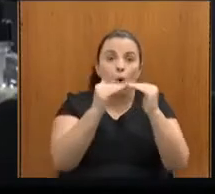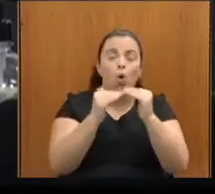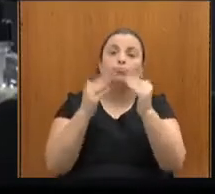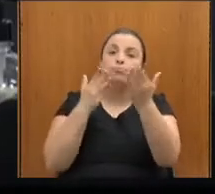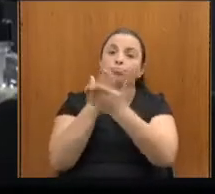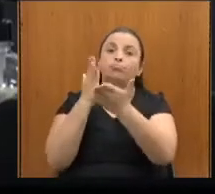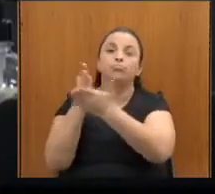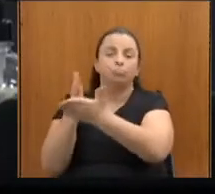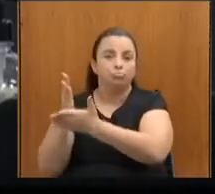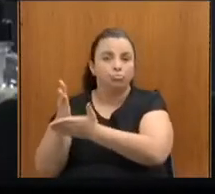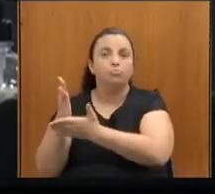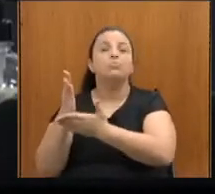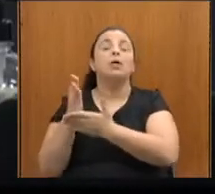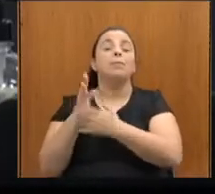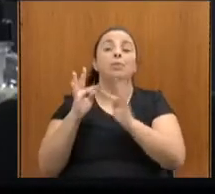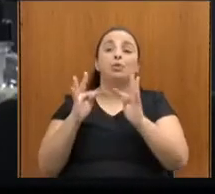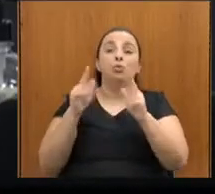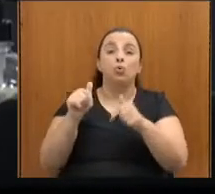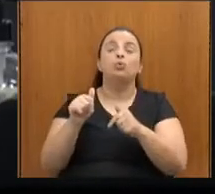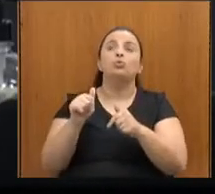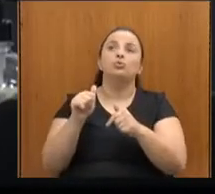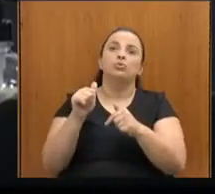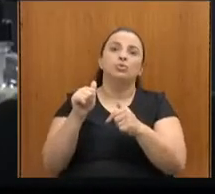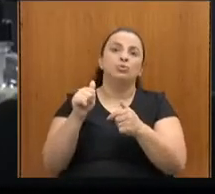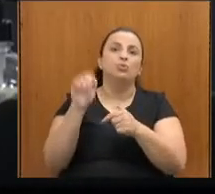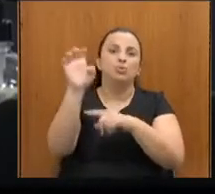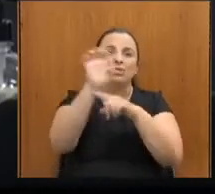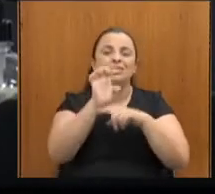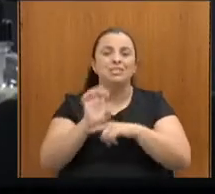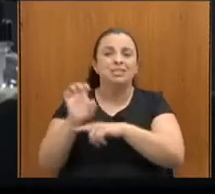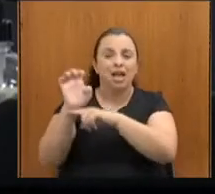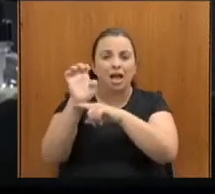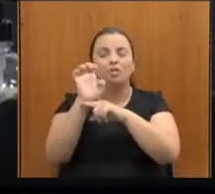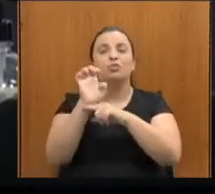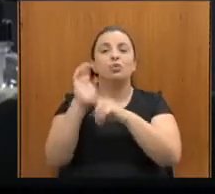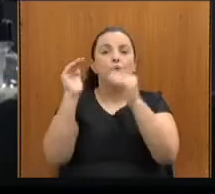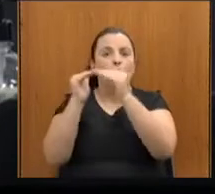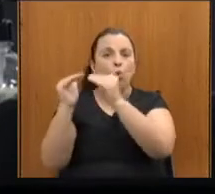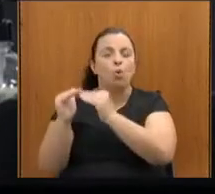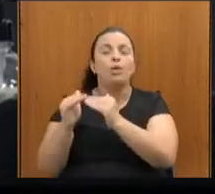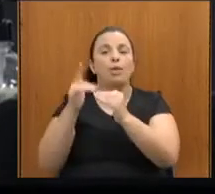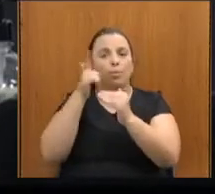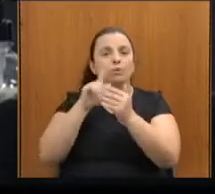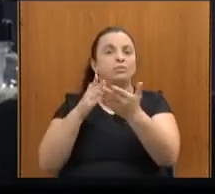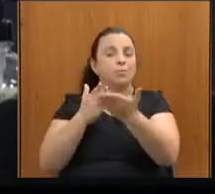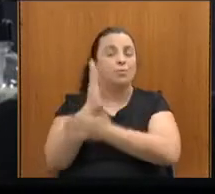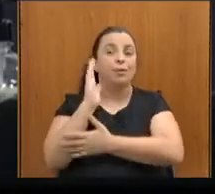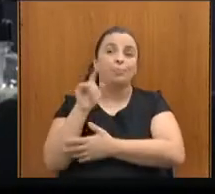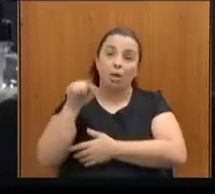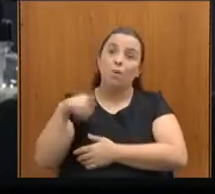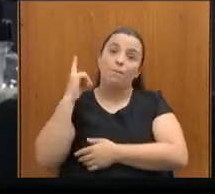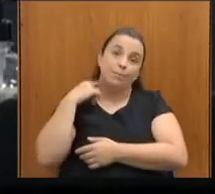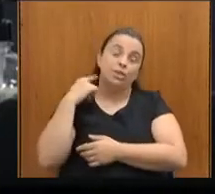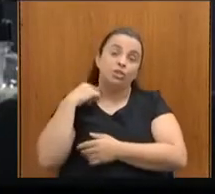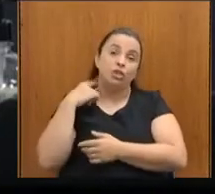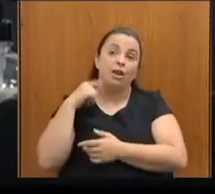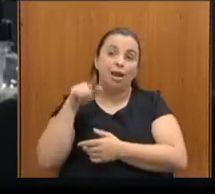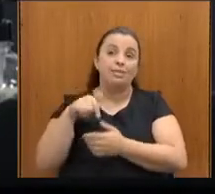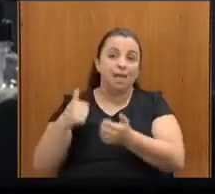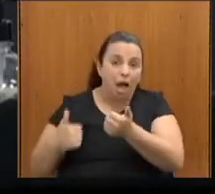a lei federal, mas Minas Gerais não só é favorável a essa mudança, a essa adaptação no aumento do teto